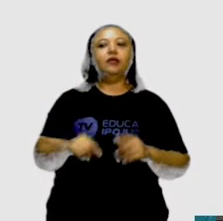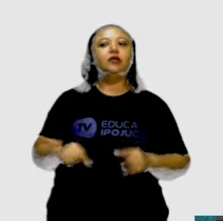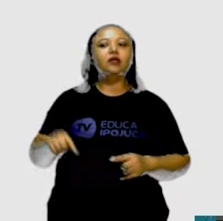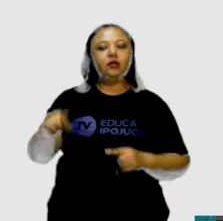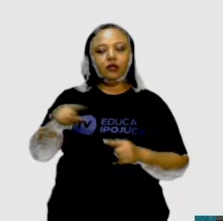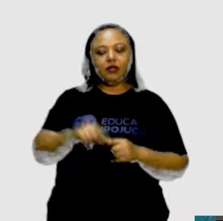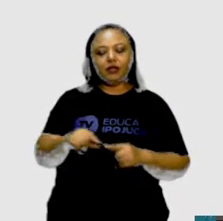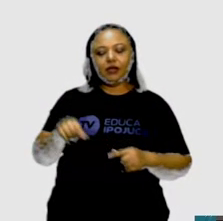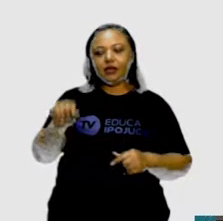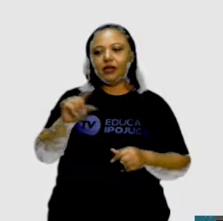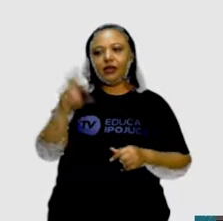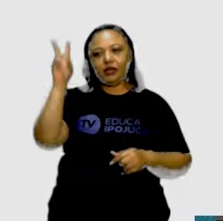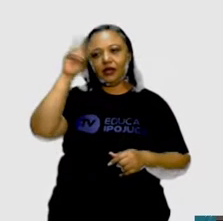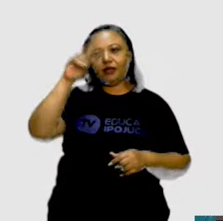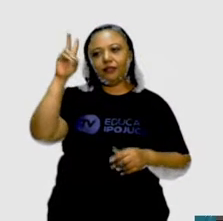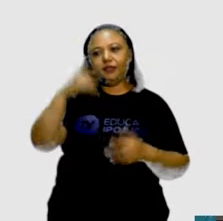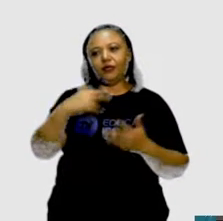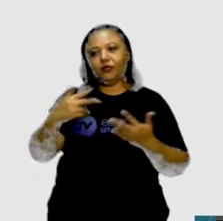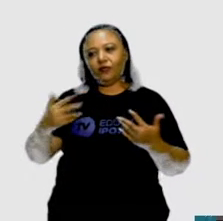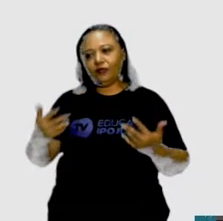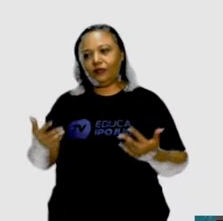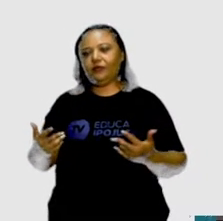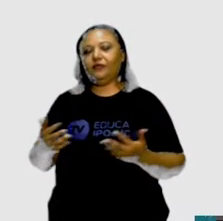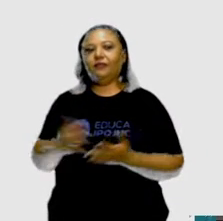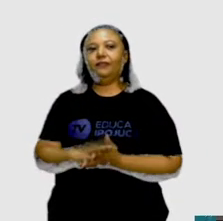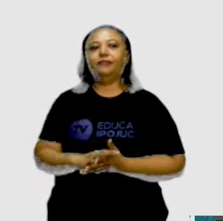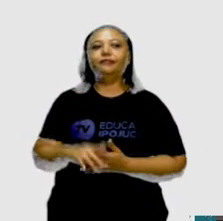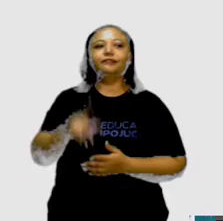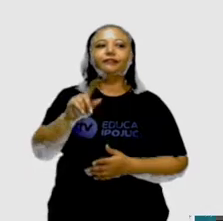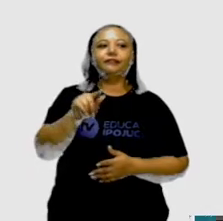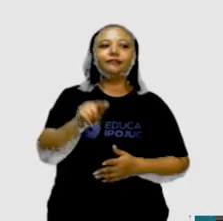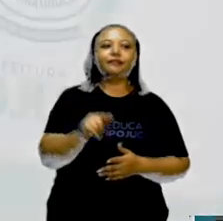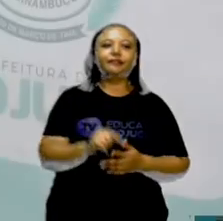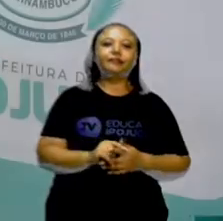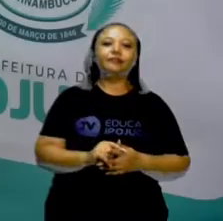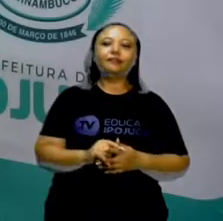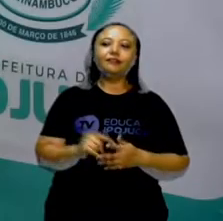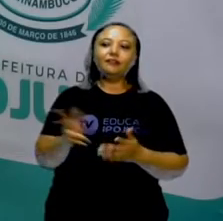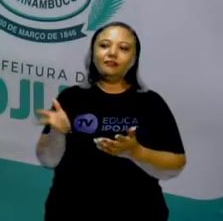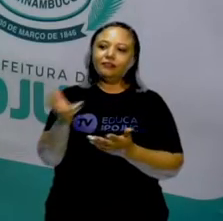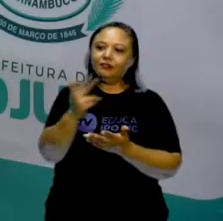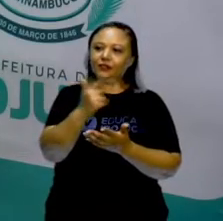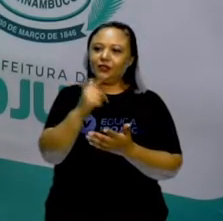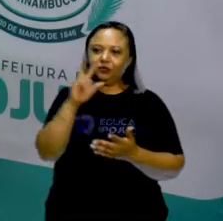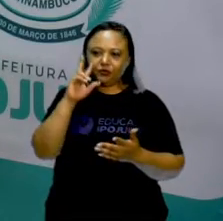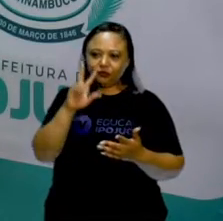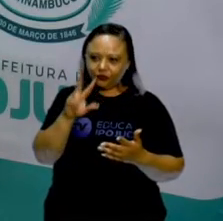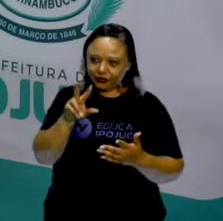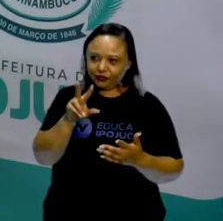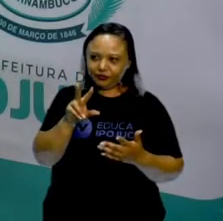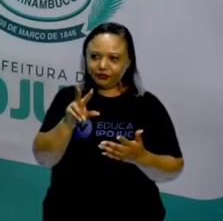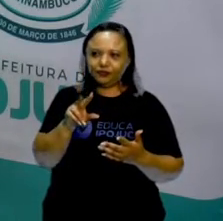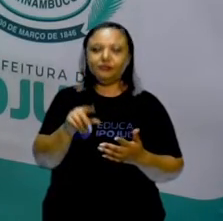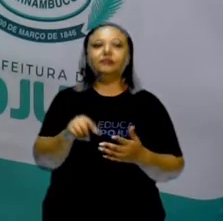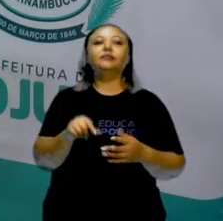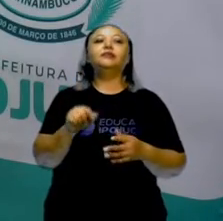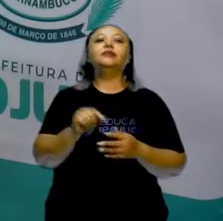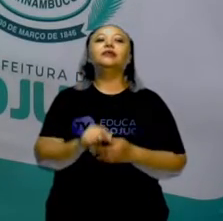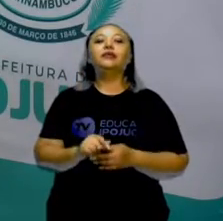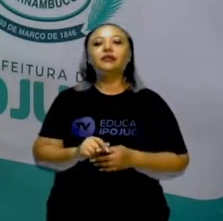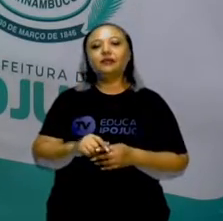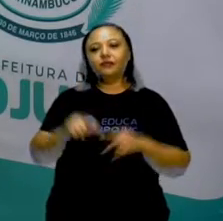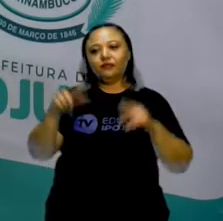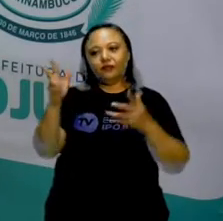terceira dimensão. Pois é, então essas figuras que nós deixamos aqui são figuras